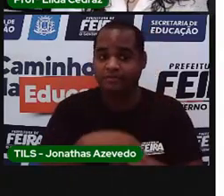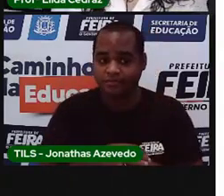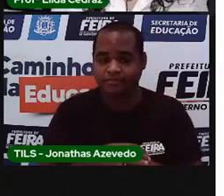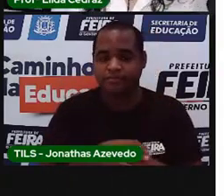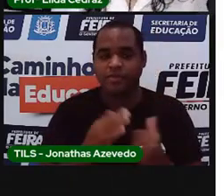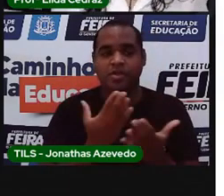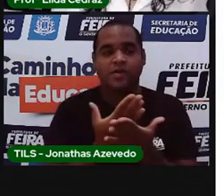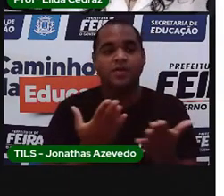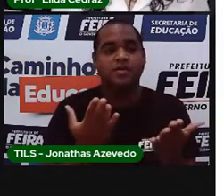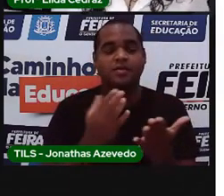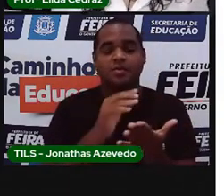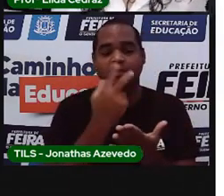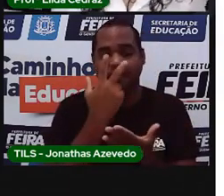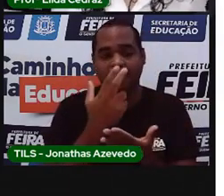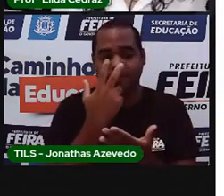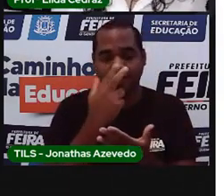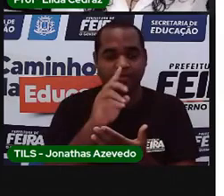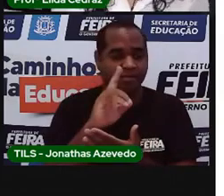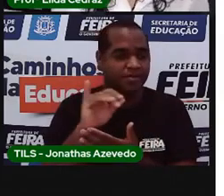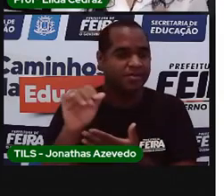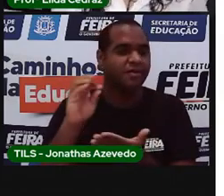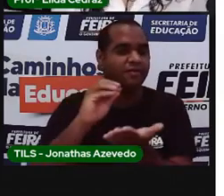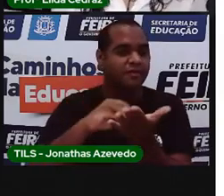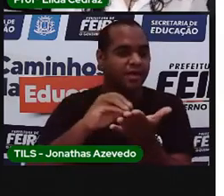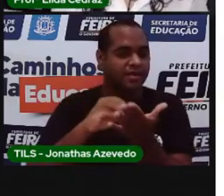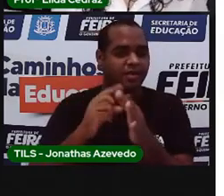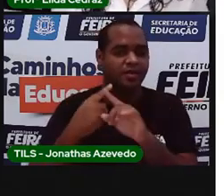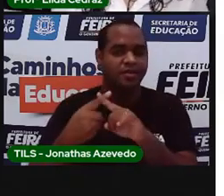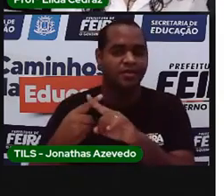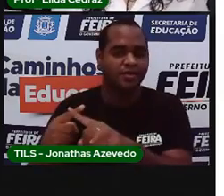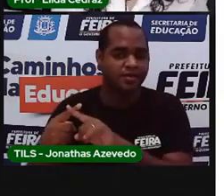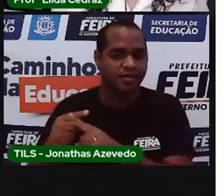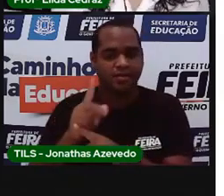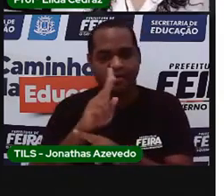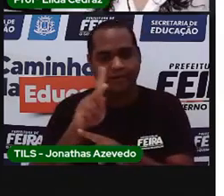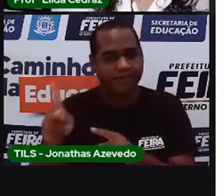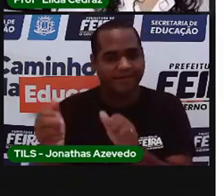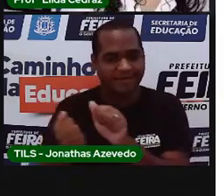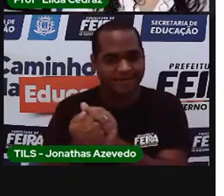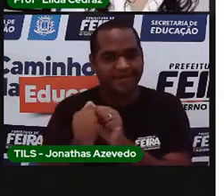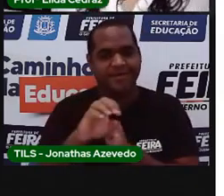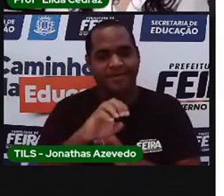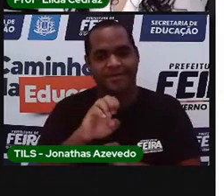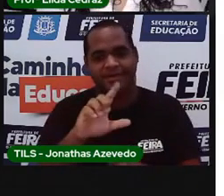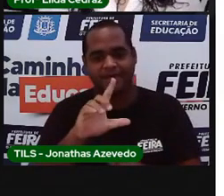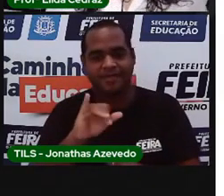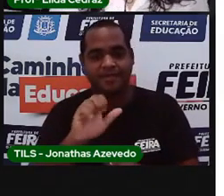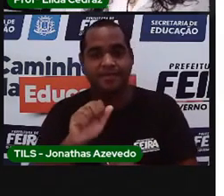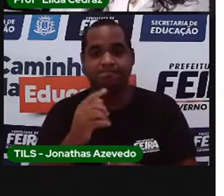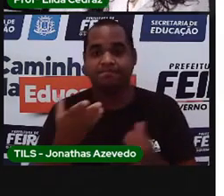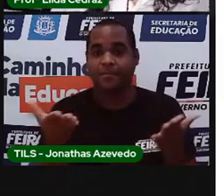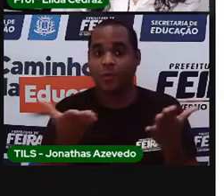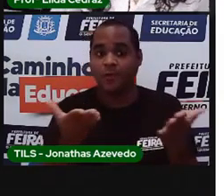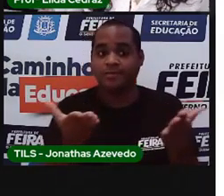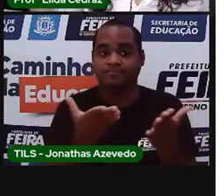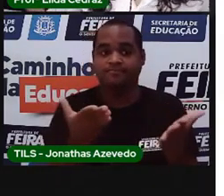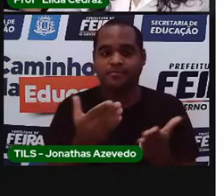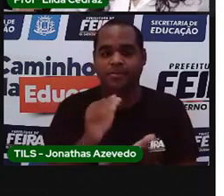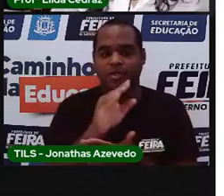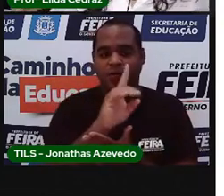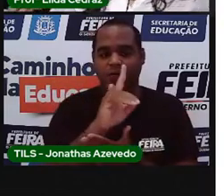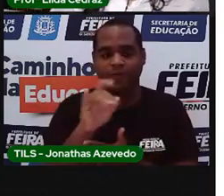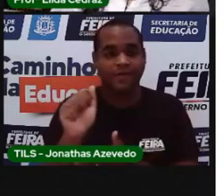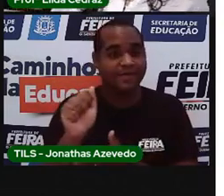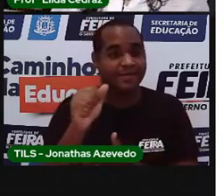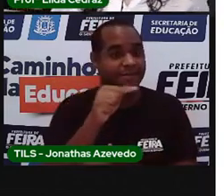quantos dias faltam aí, ó, para você marcar um xzinho junto com a pró-hélida. E o dia da